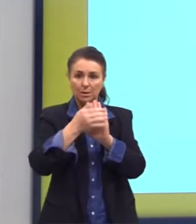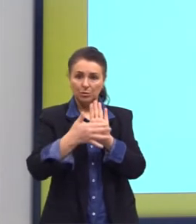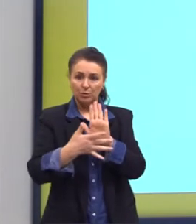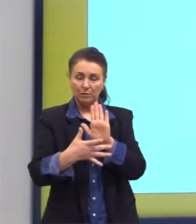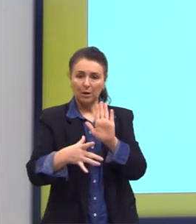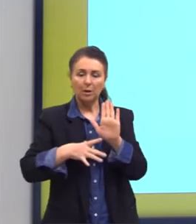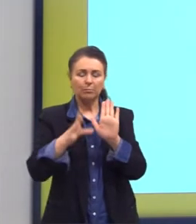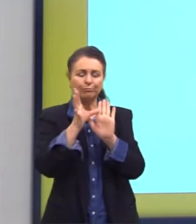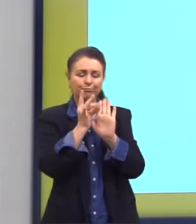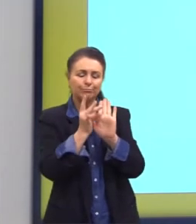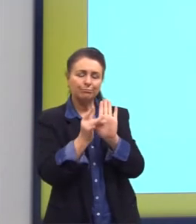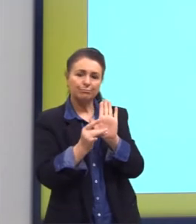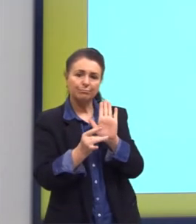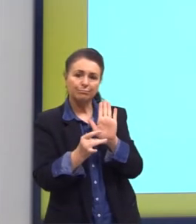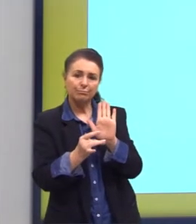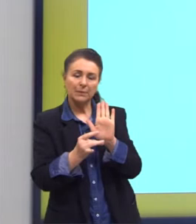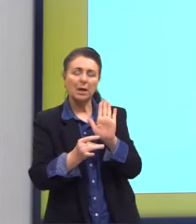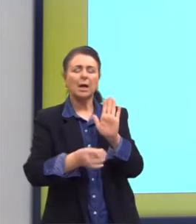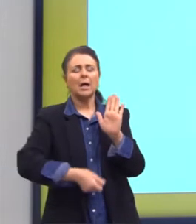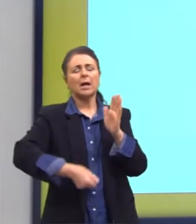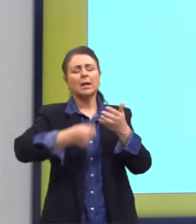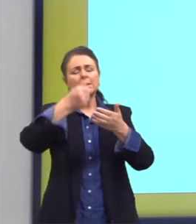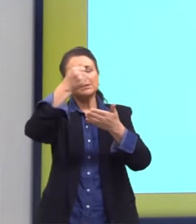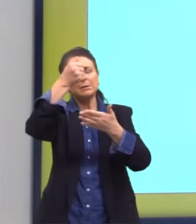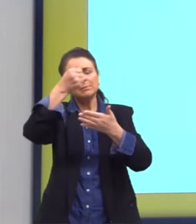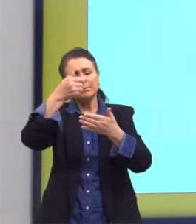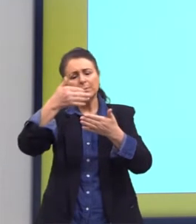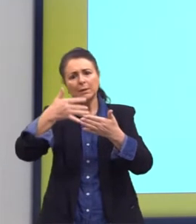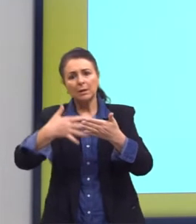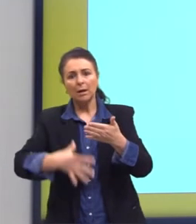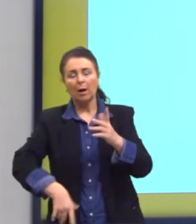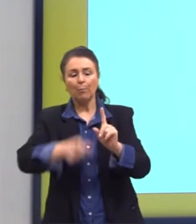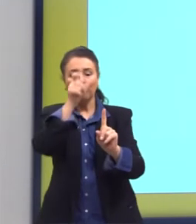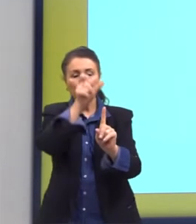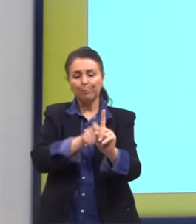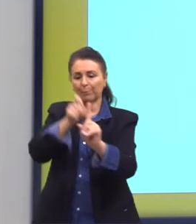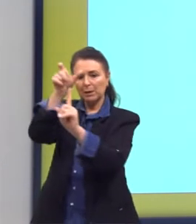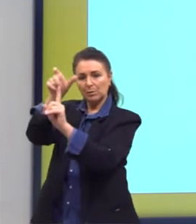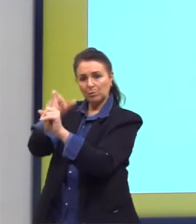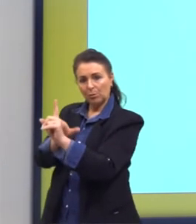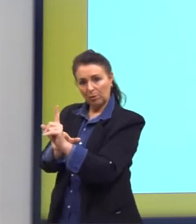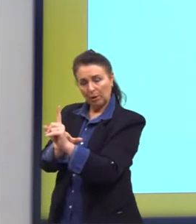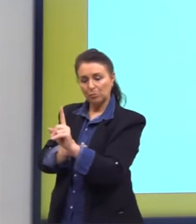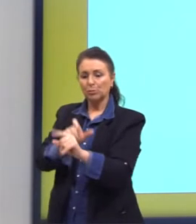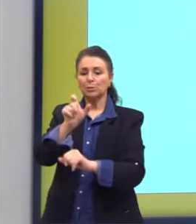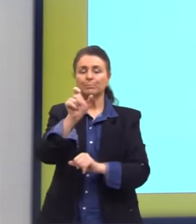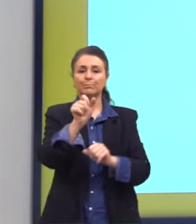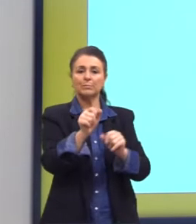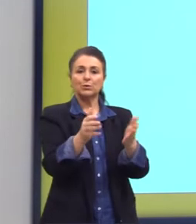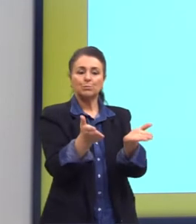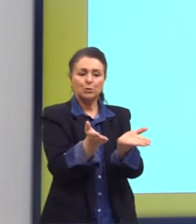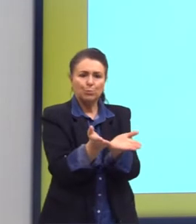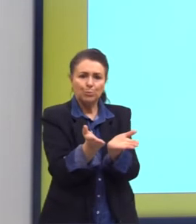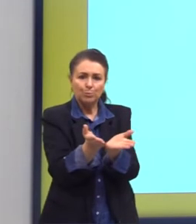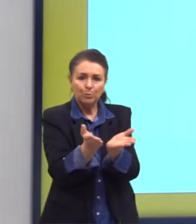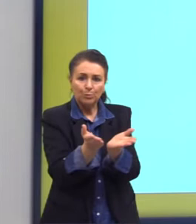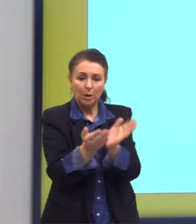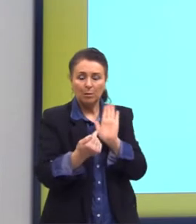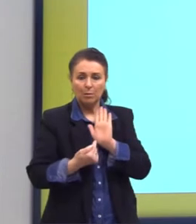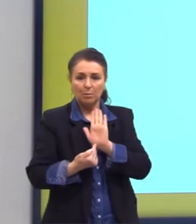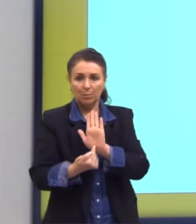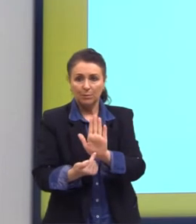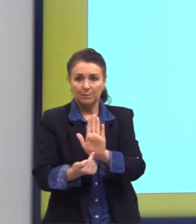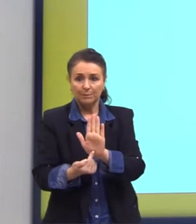páginas e páginas fazendo muita descrição, personagens das camadas mais baixas da sociedade, ou o que eu falei para